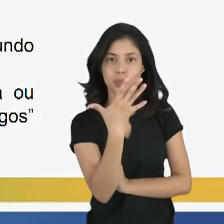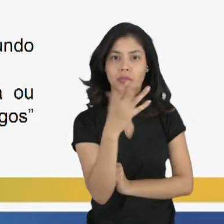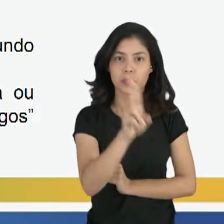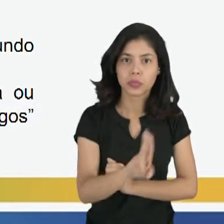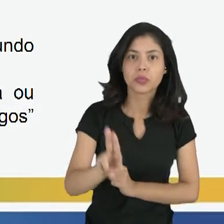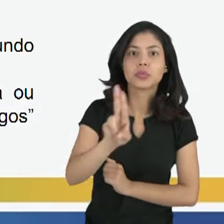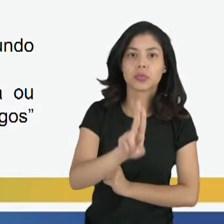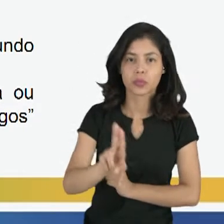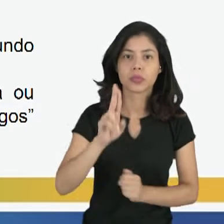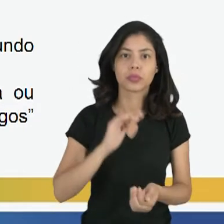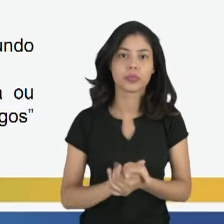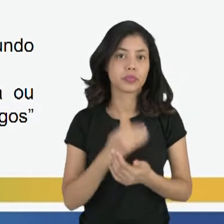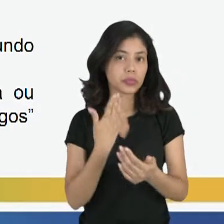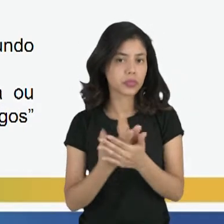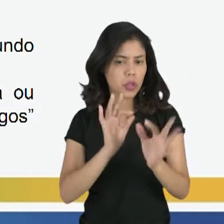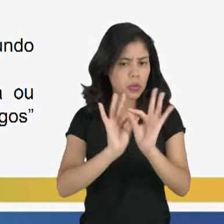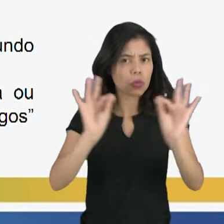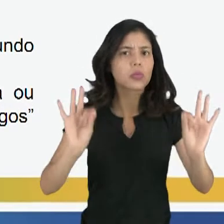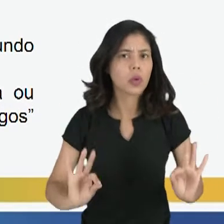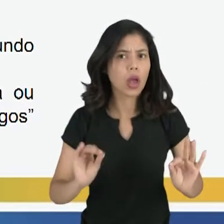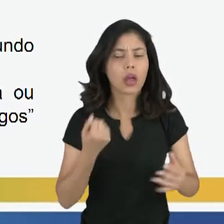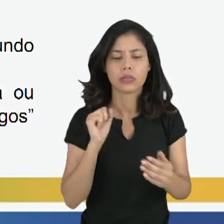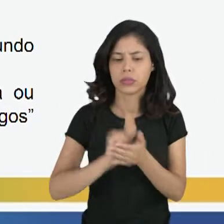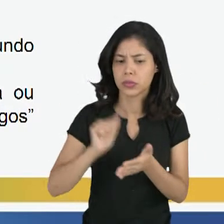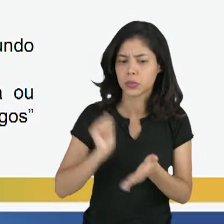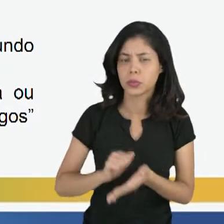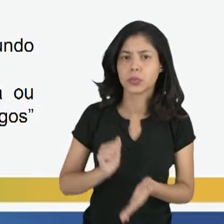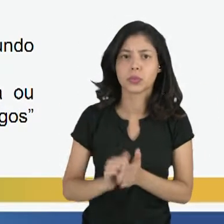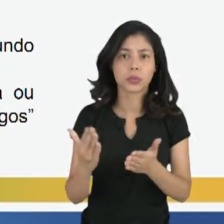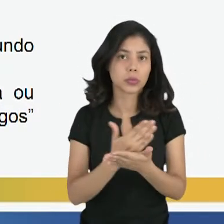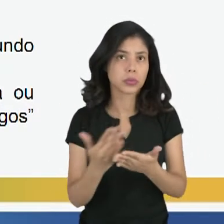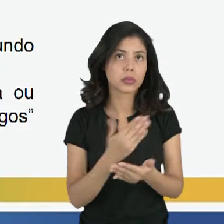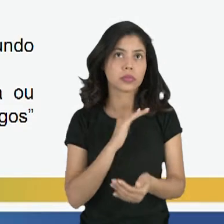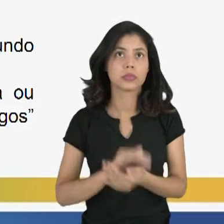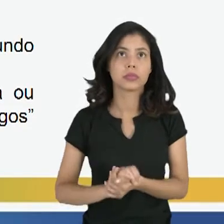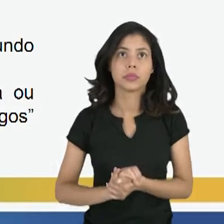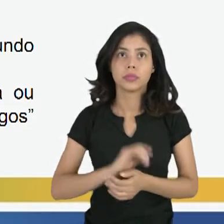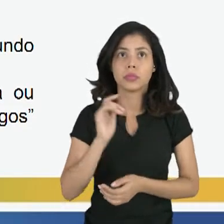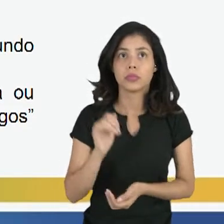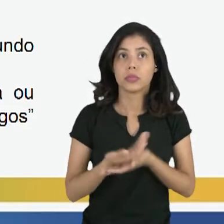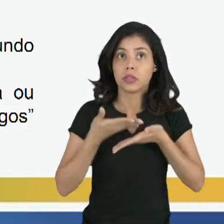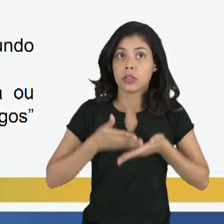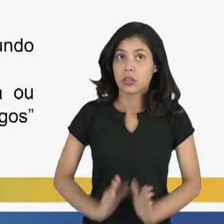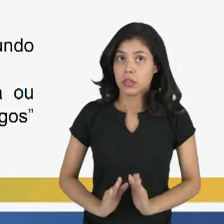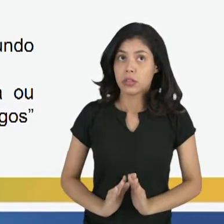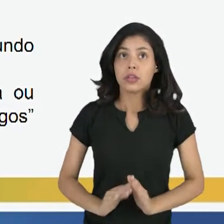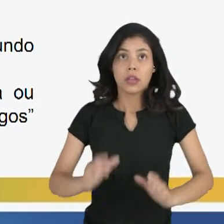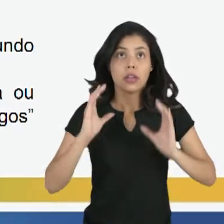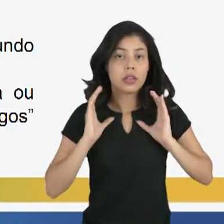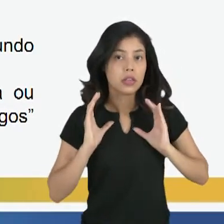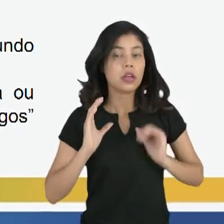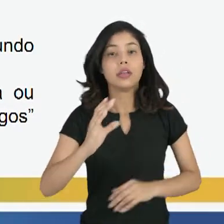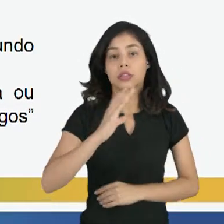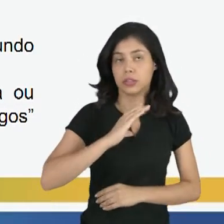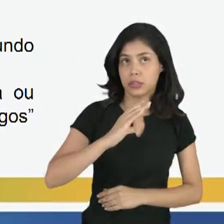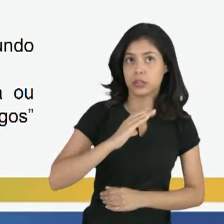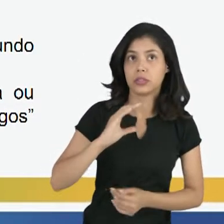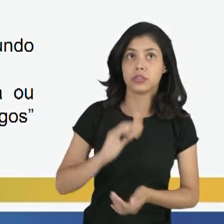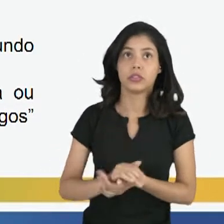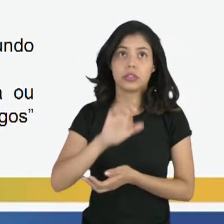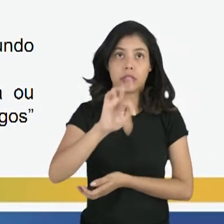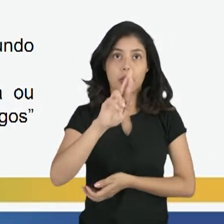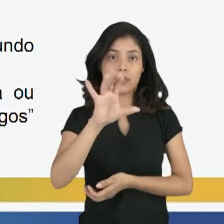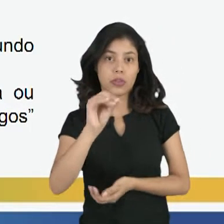utilizando esses instrumentos, colocando no caderno. Heráclito nasceu na cidade de Éfeso, que é uma cidade grega, né?